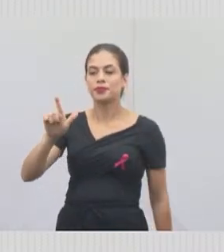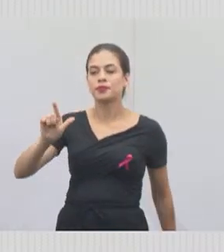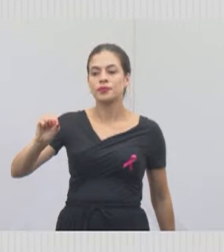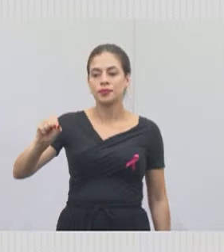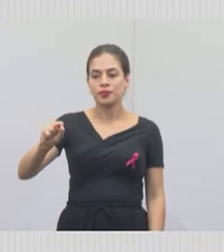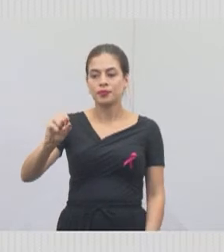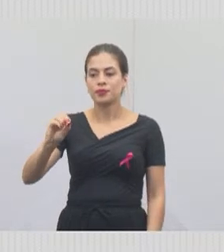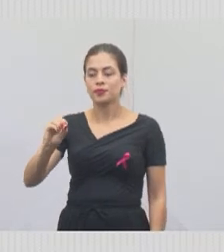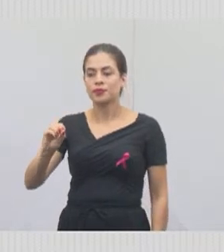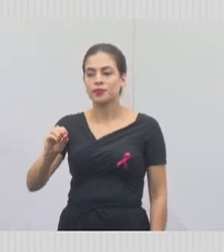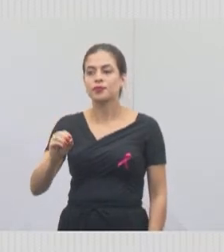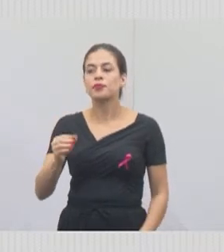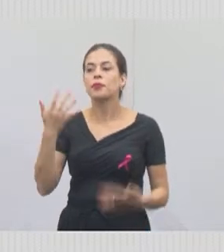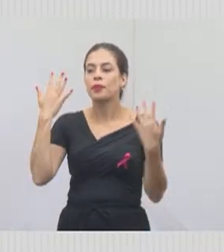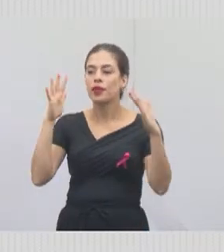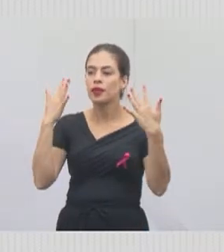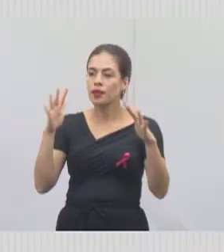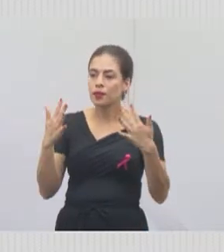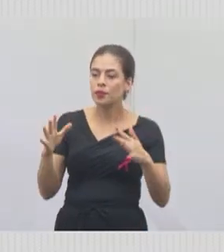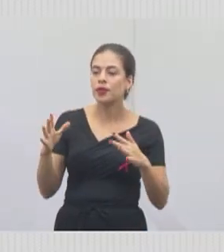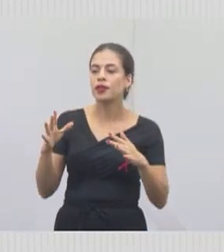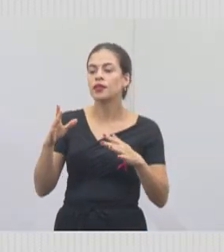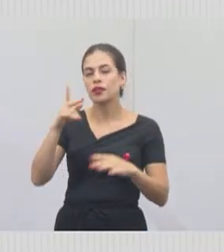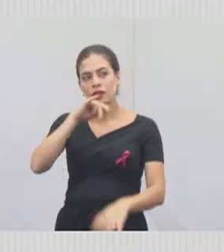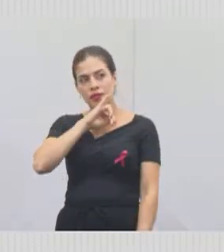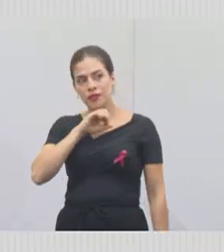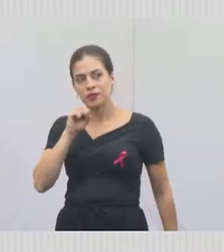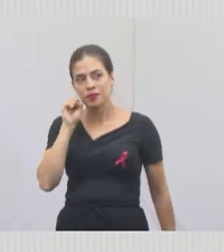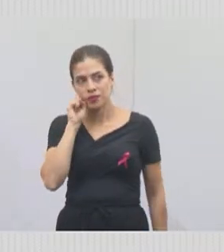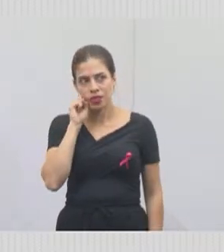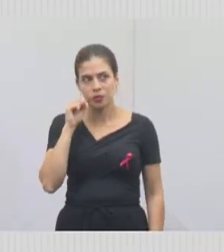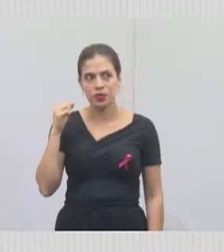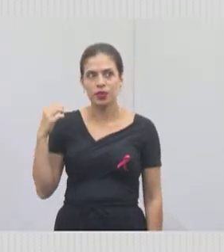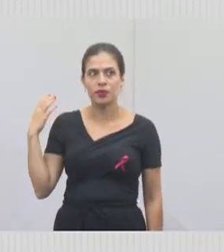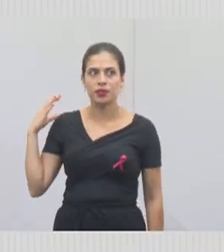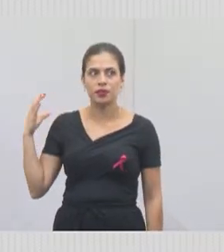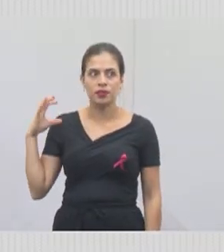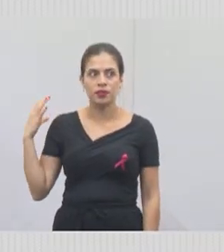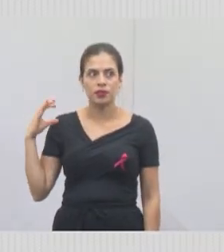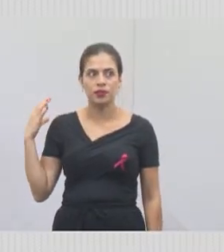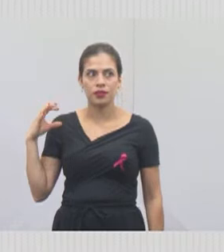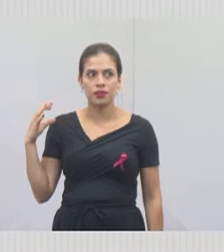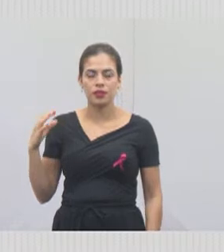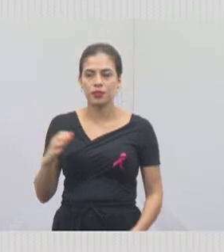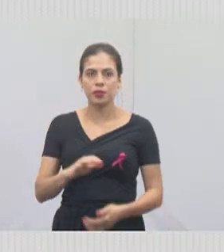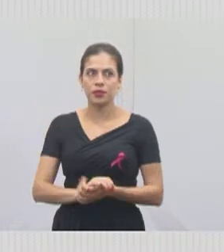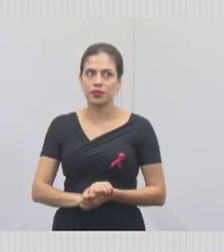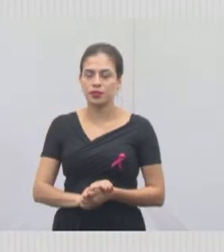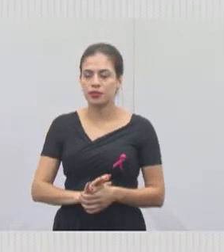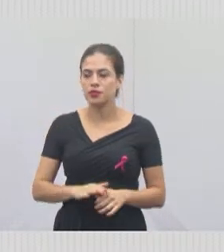Isaías que coordenou todo esse processo para a escolha do nosso sucessor.